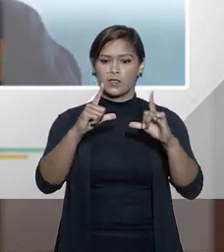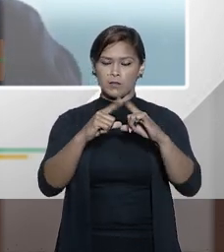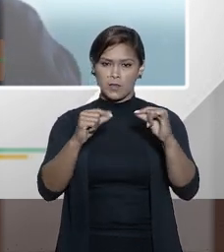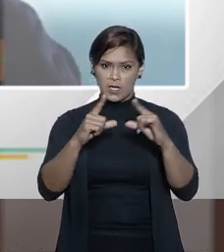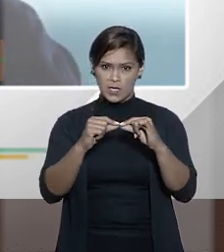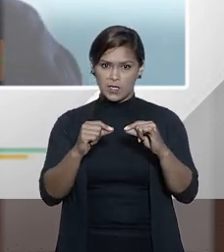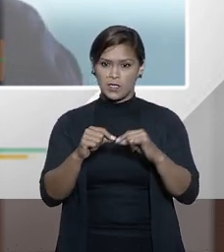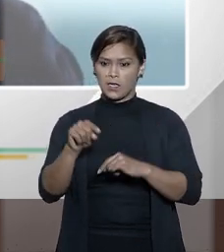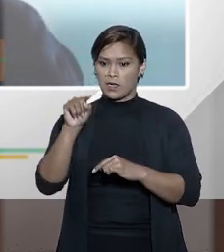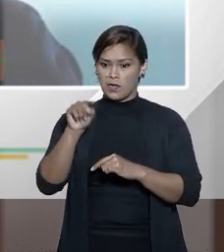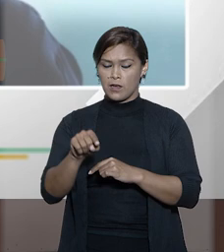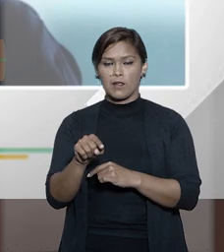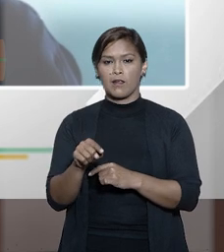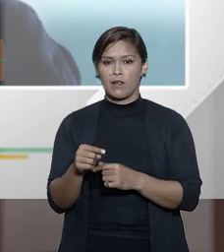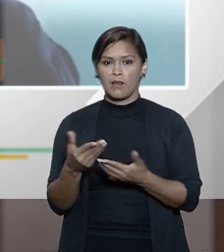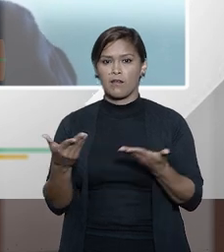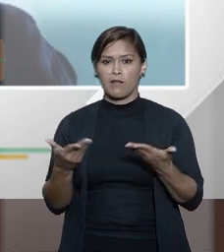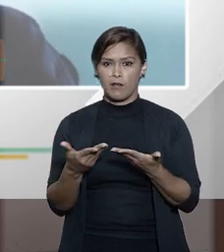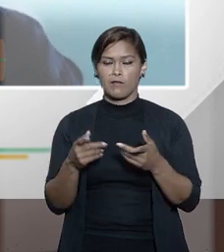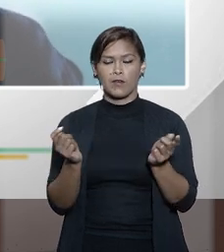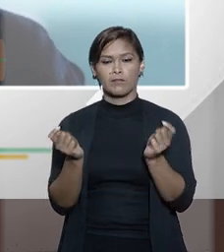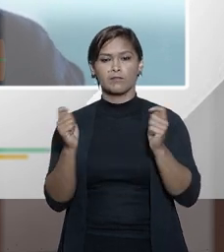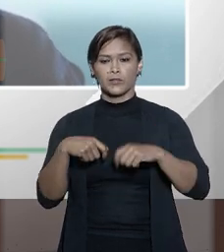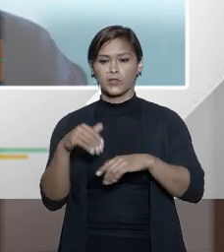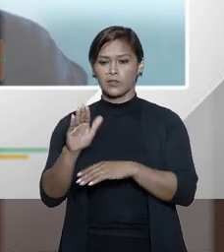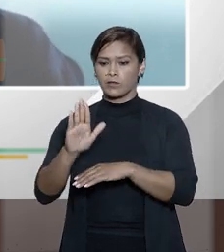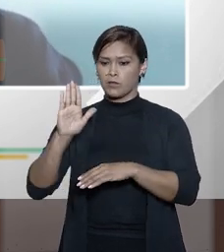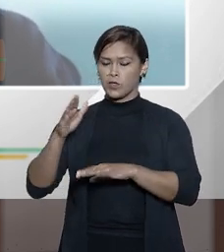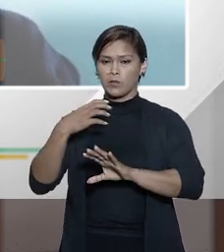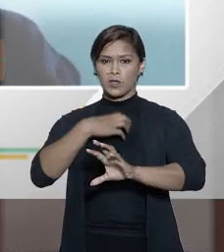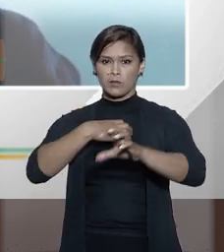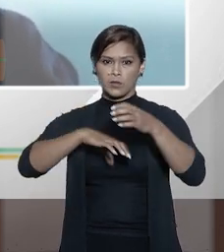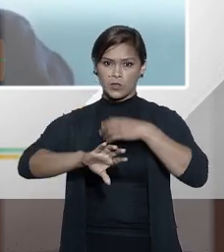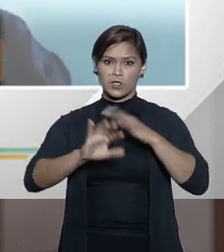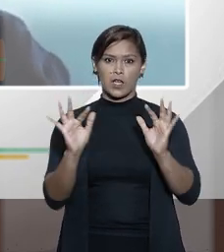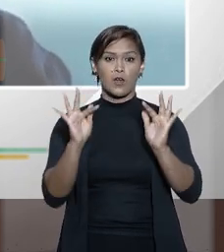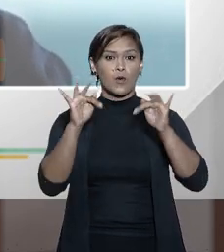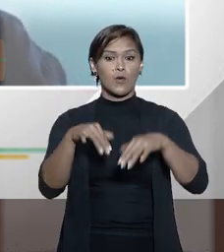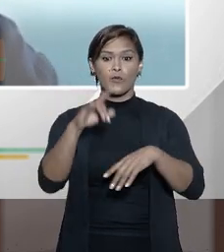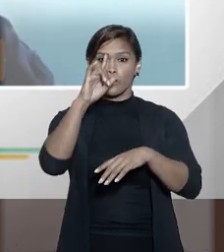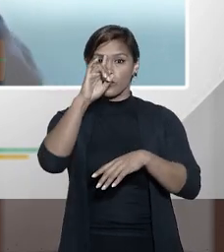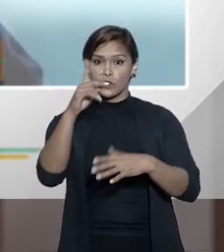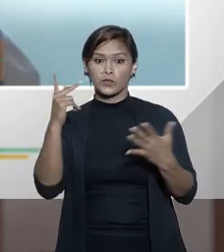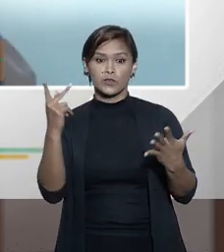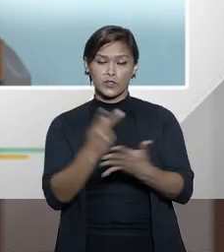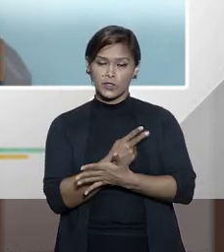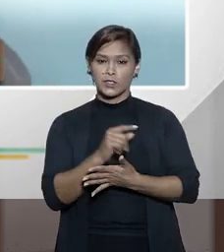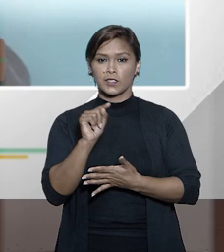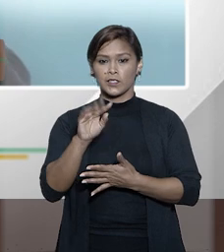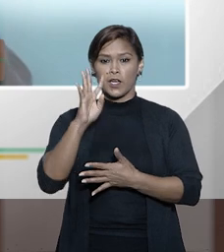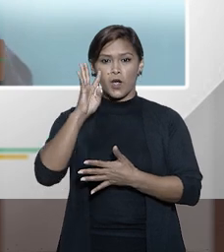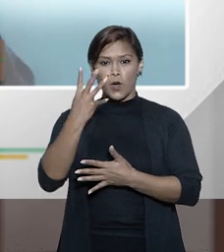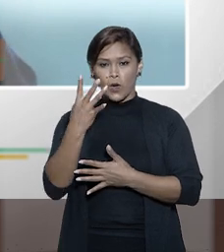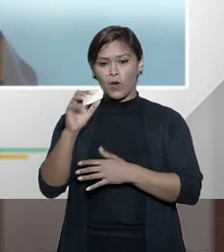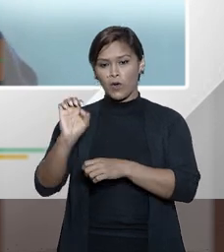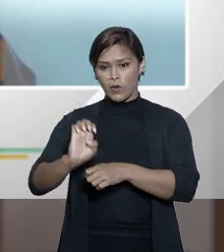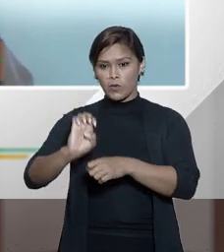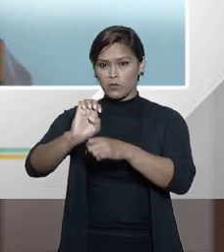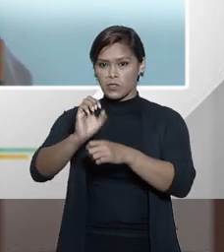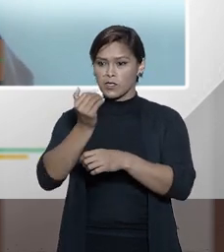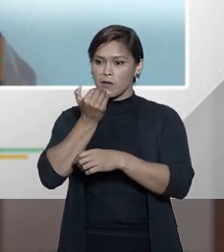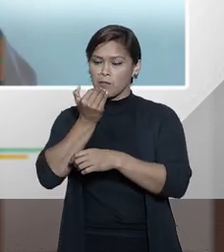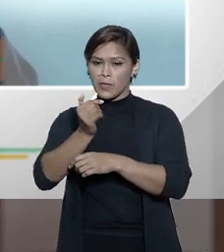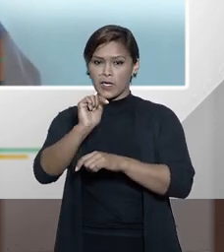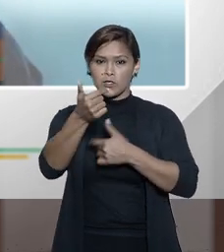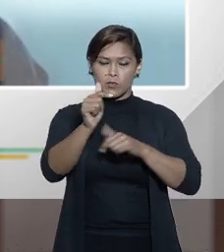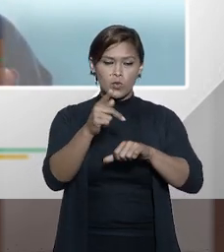brasileiro foi possível prometer reciprocidade no fim do dia é isso assim um estado roga